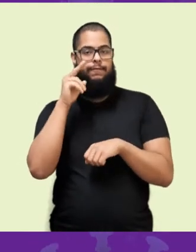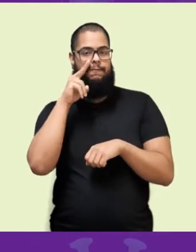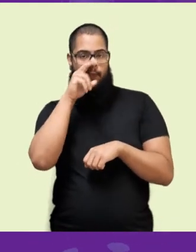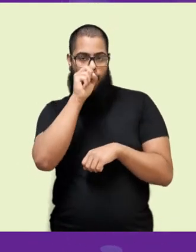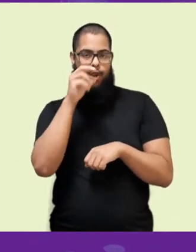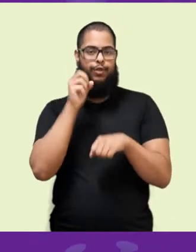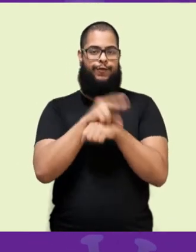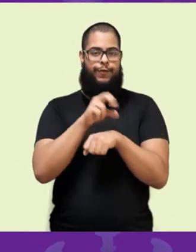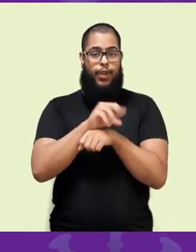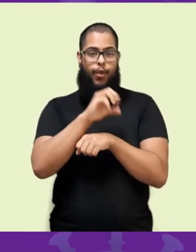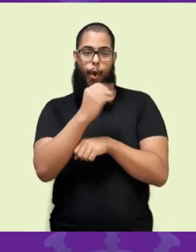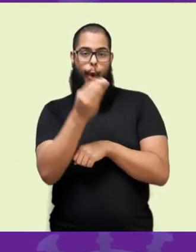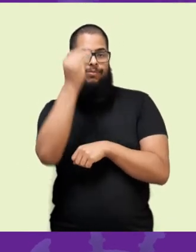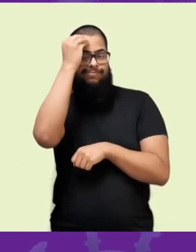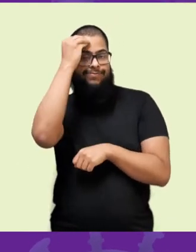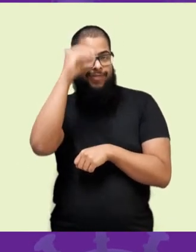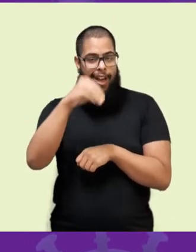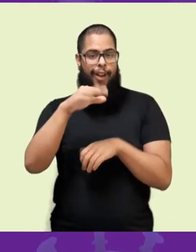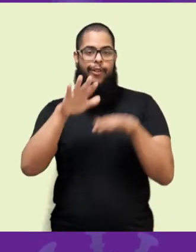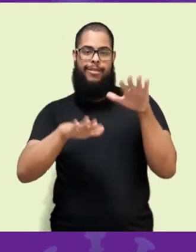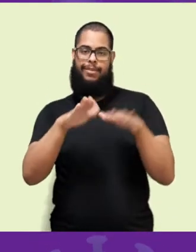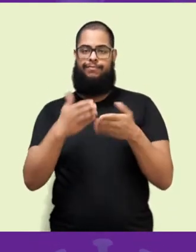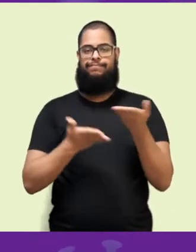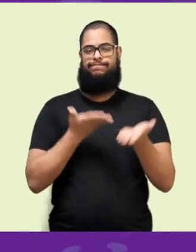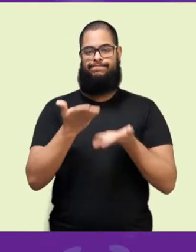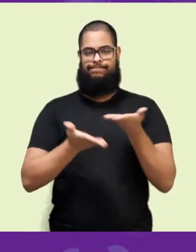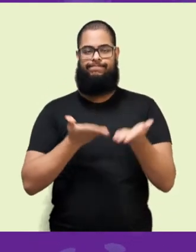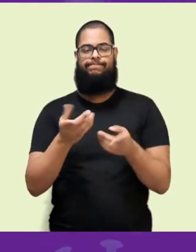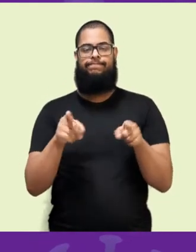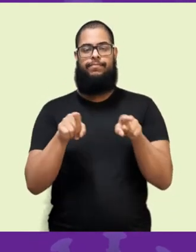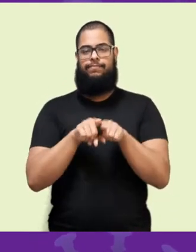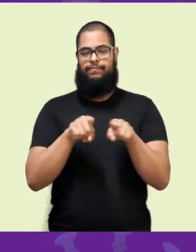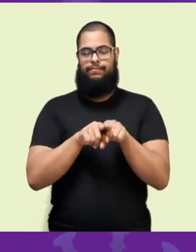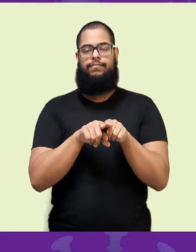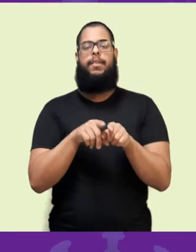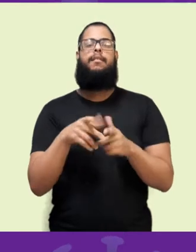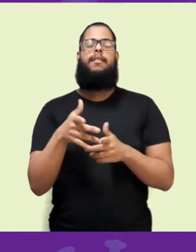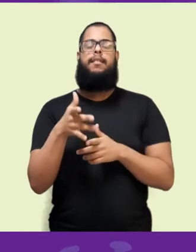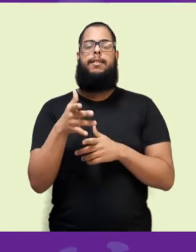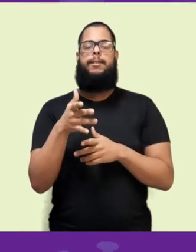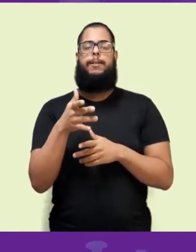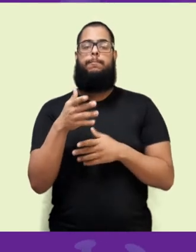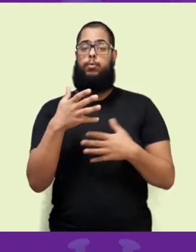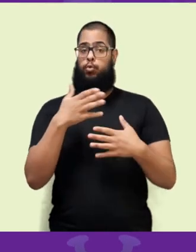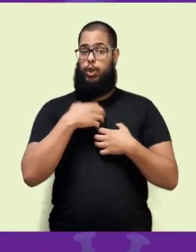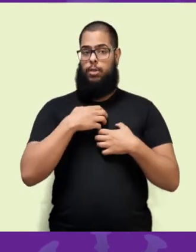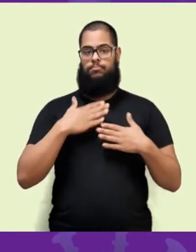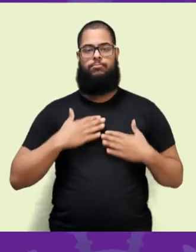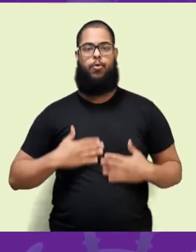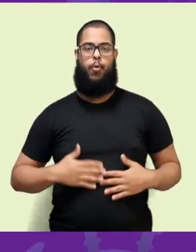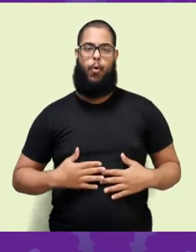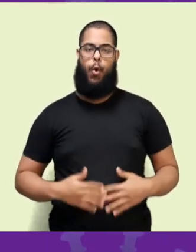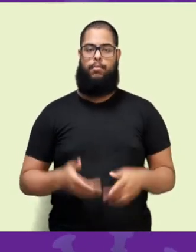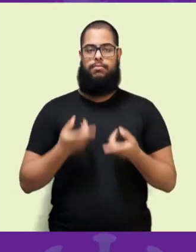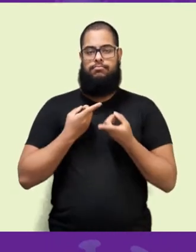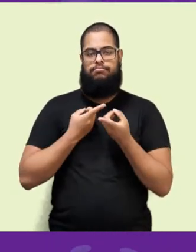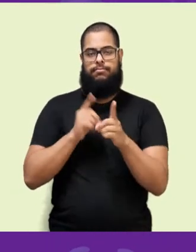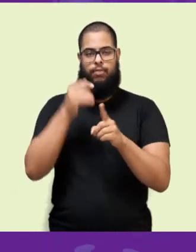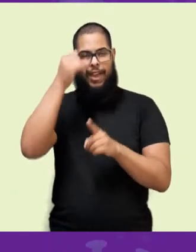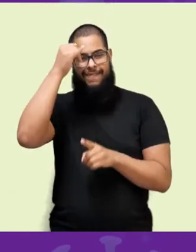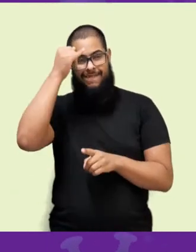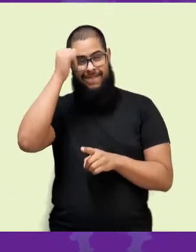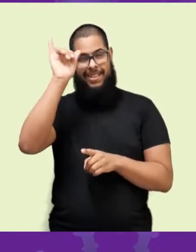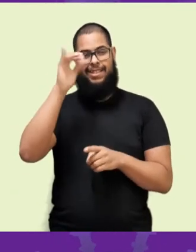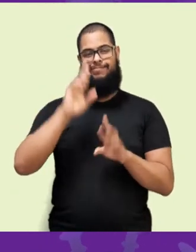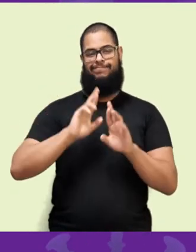sensibilidade a determinados tipos de tratamento, podem codificar, inclusive, respostas imunológicas